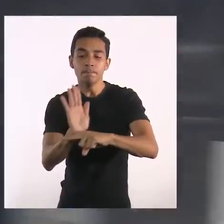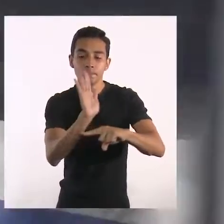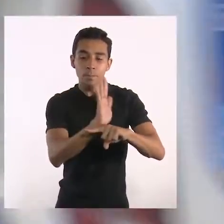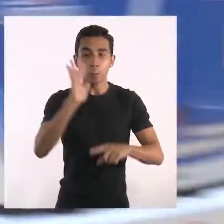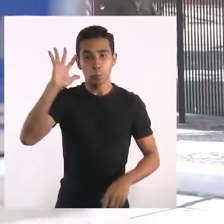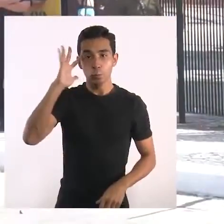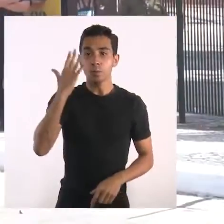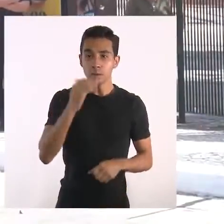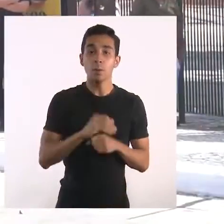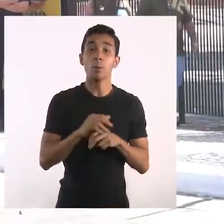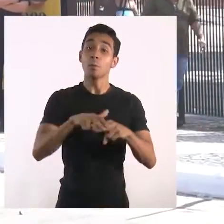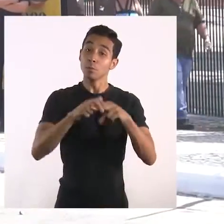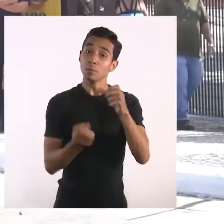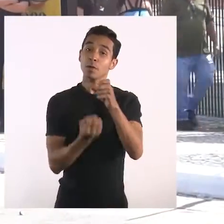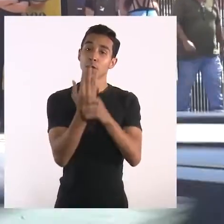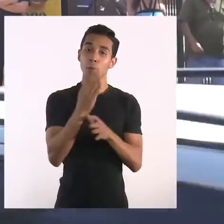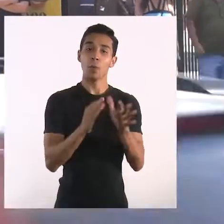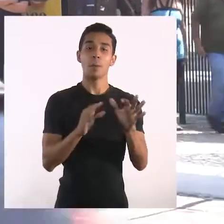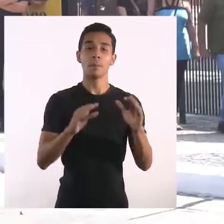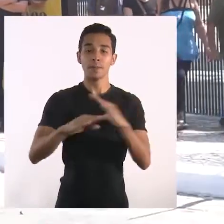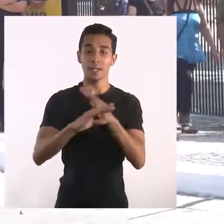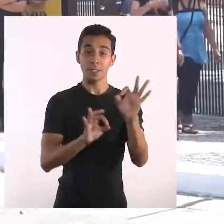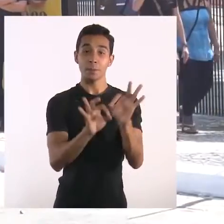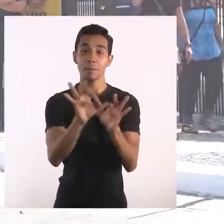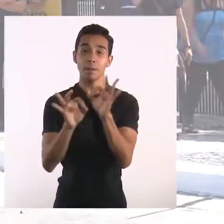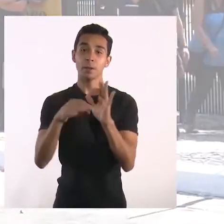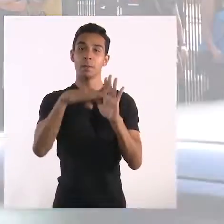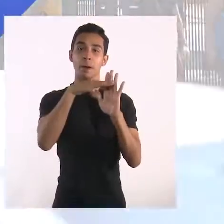É para isso que o plano diretor estratégico serve.